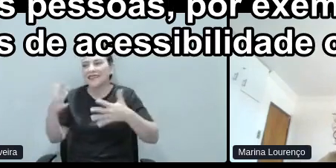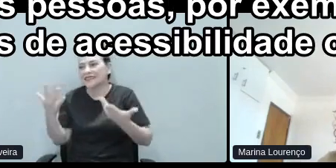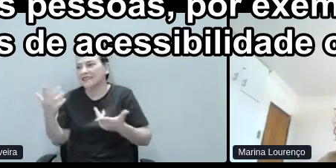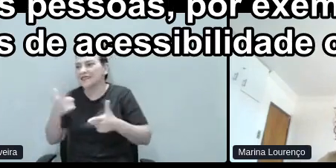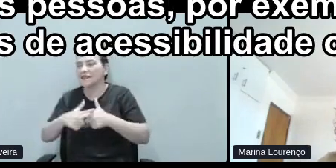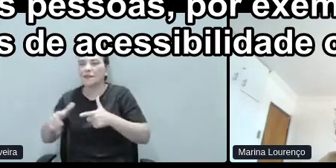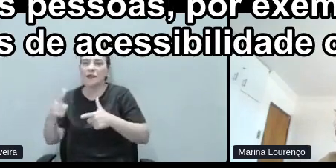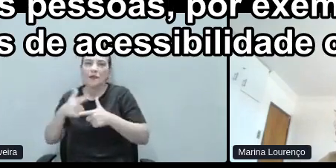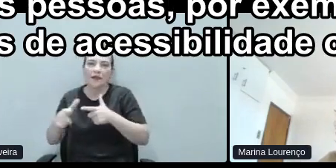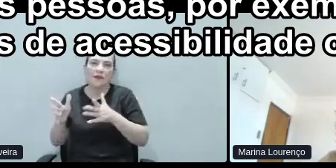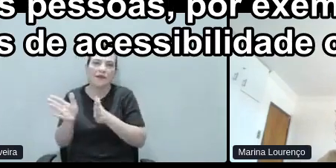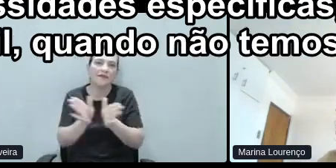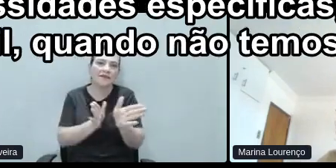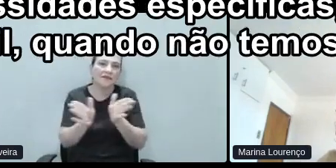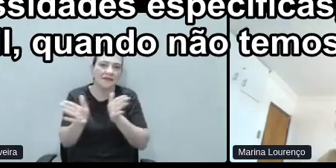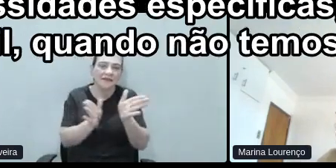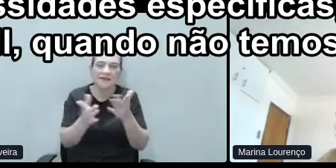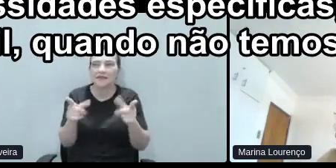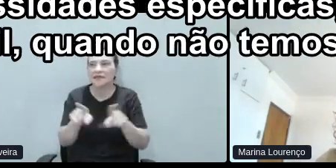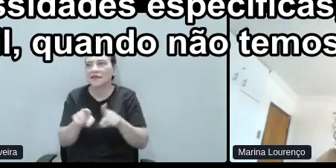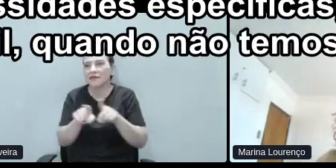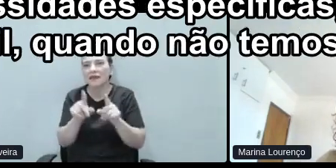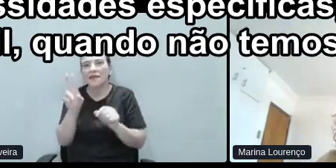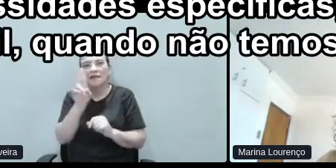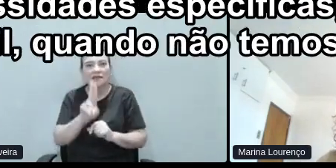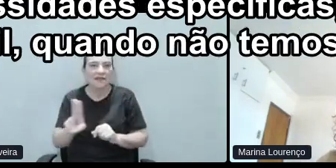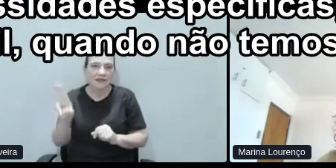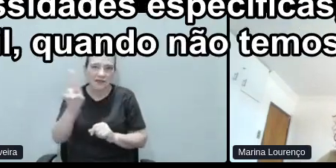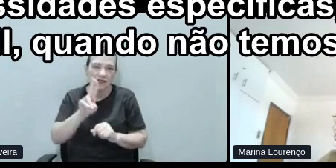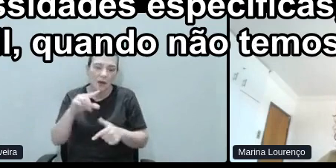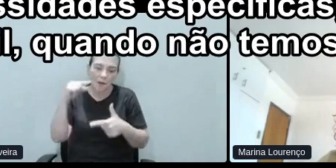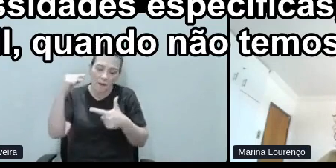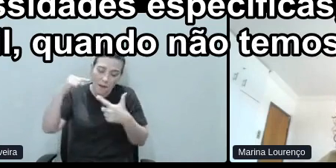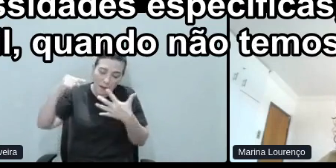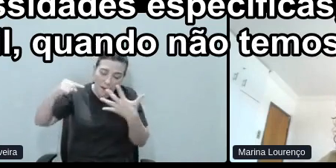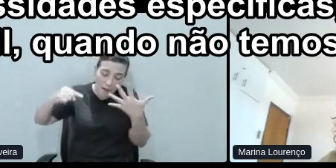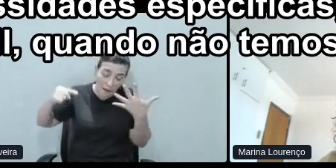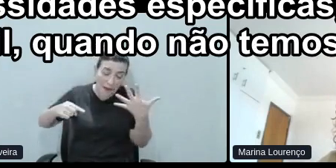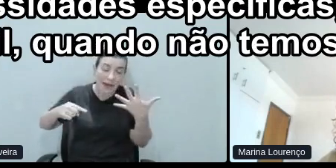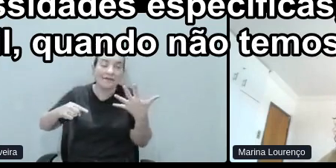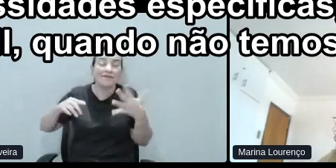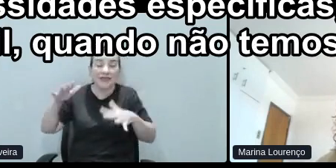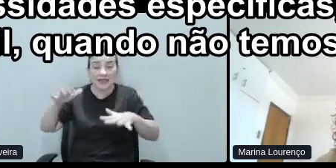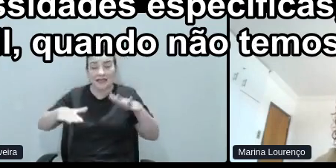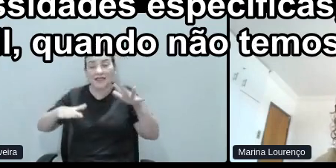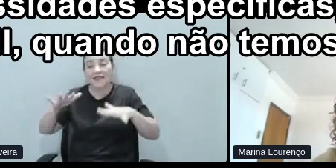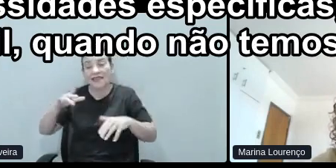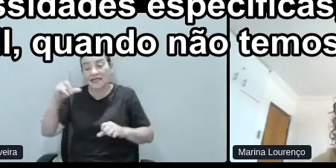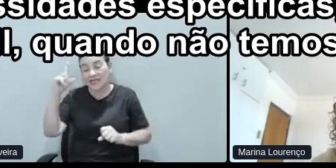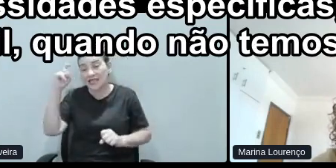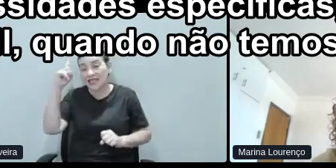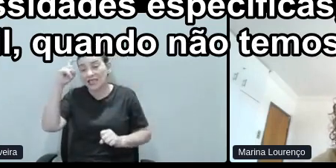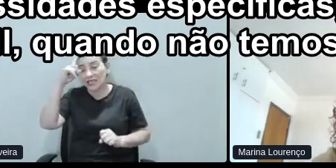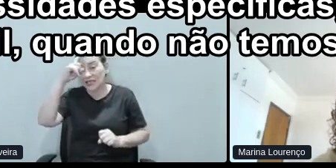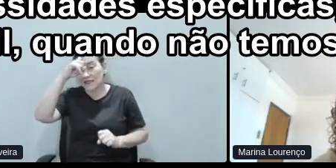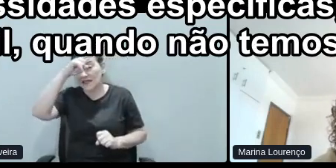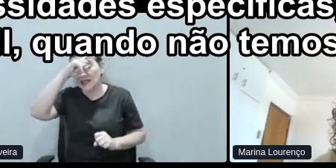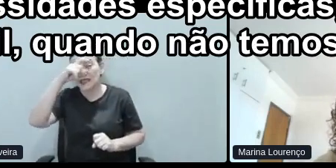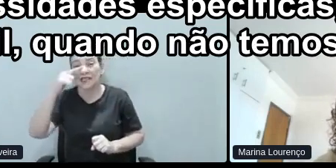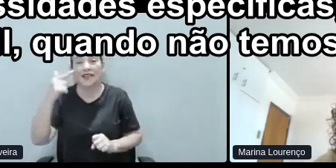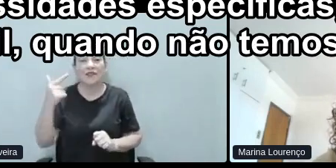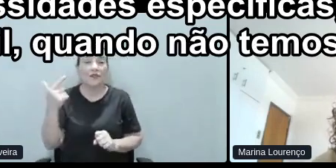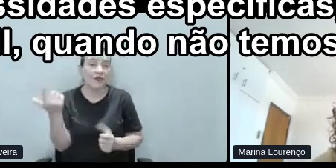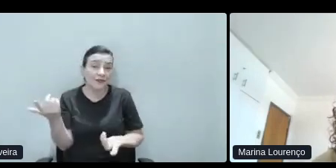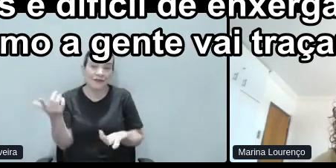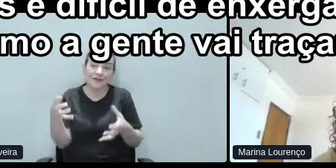ou de usabilidade, ou necessidades específicas. Então, às vezes é difícil, quando não temos isso no